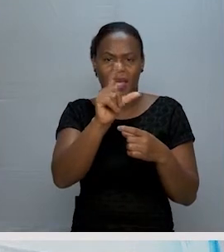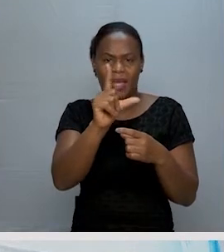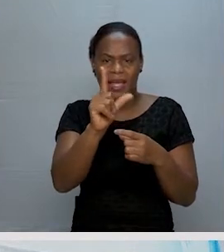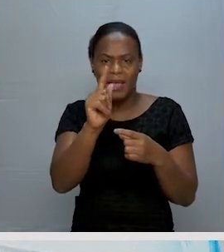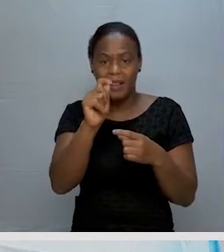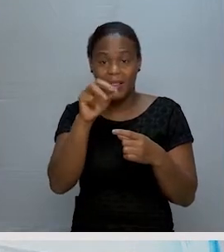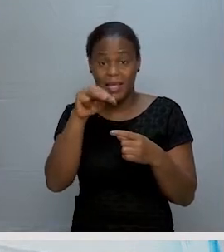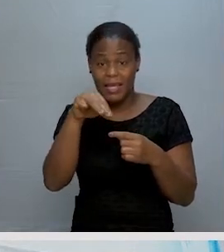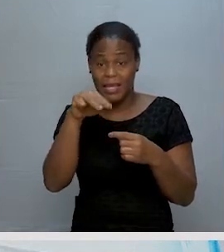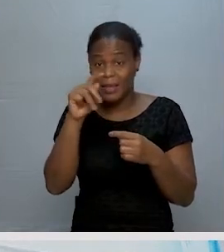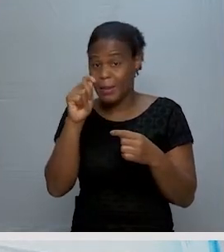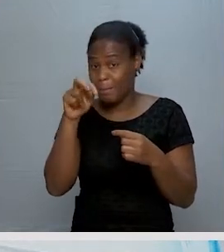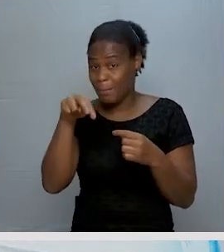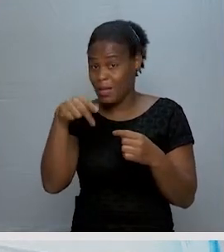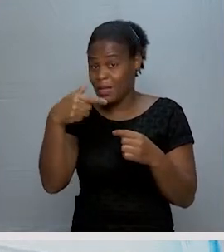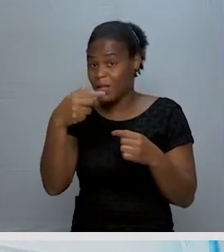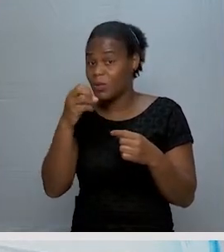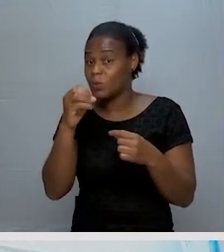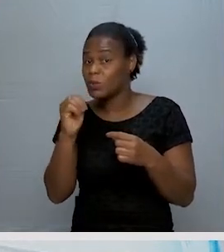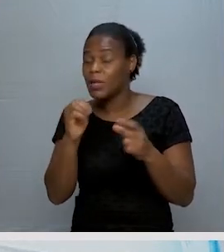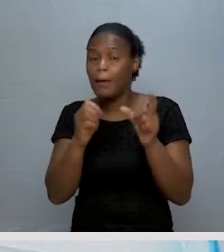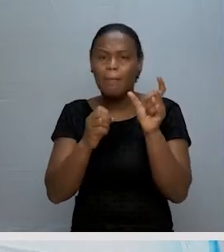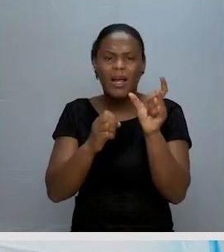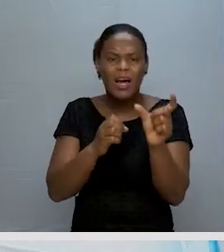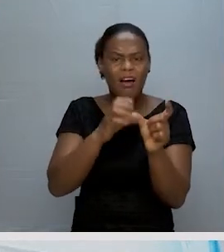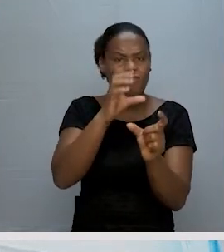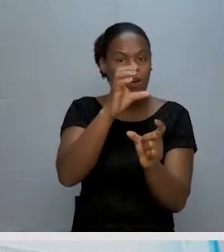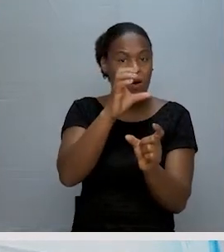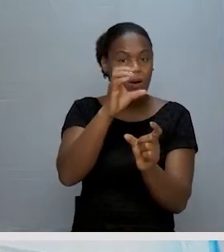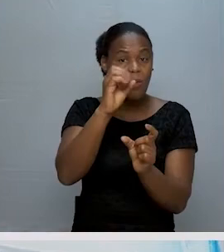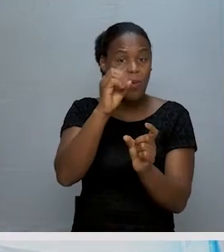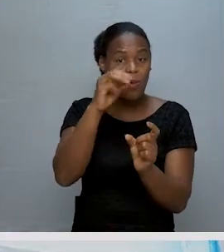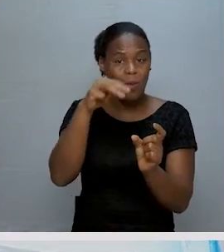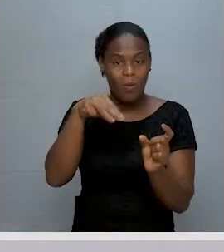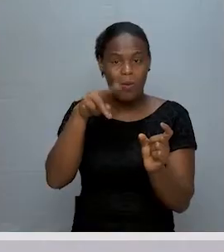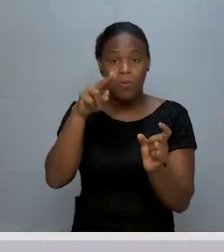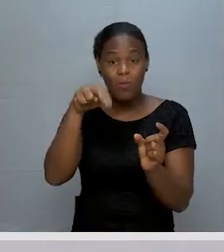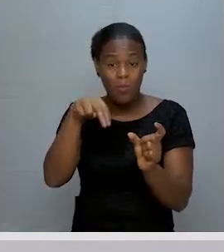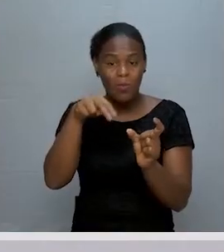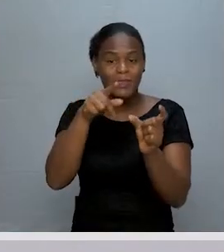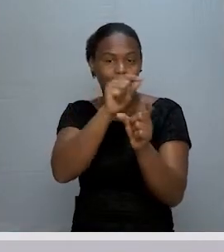aí sublinhado. Vamos precisar sempre disto nos próximos exercícios.